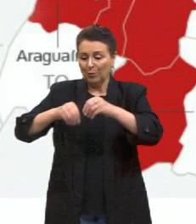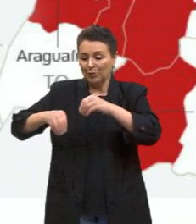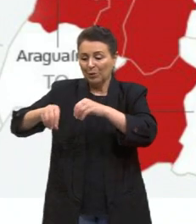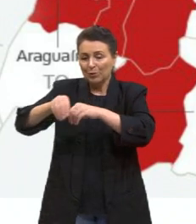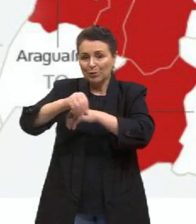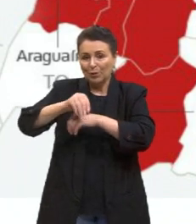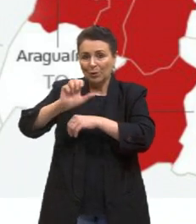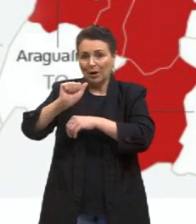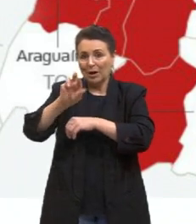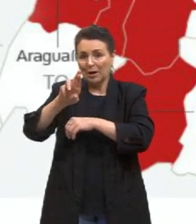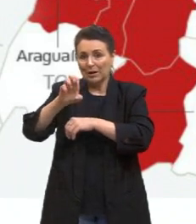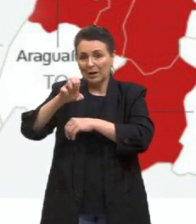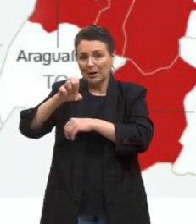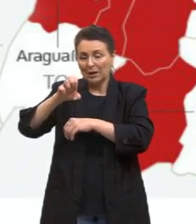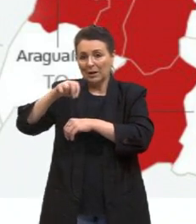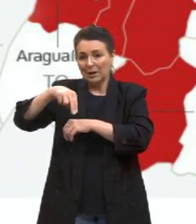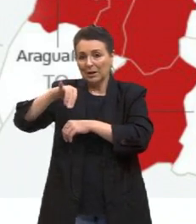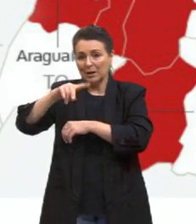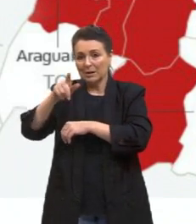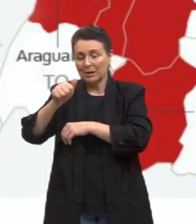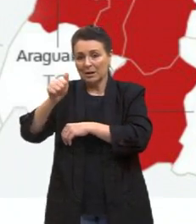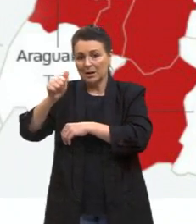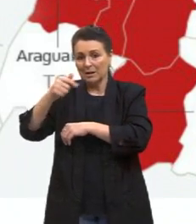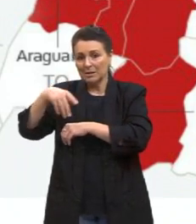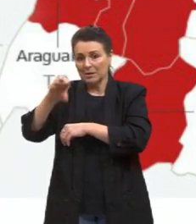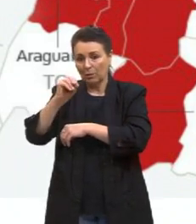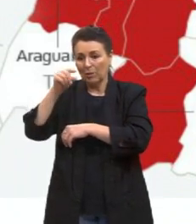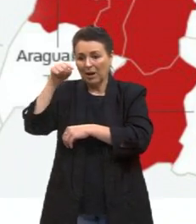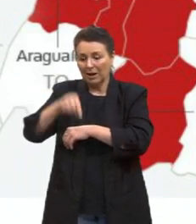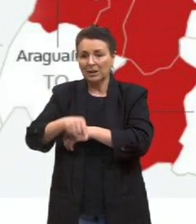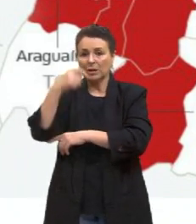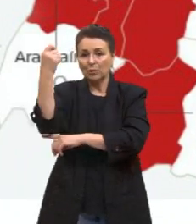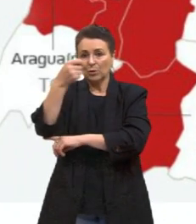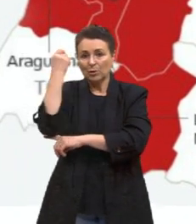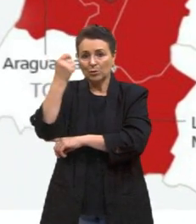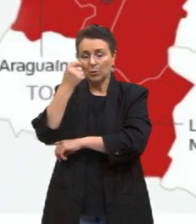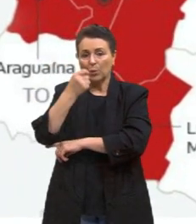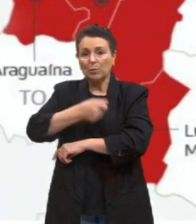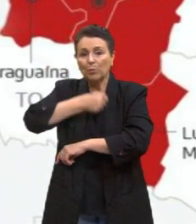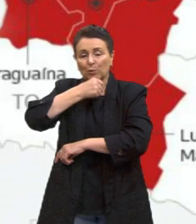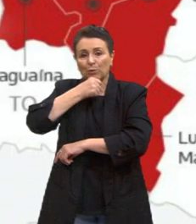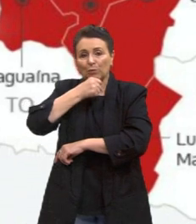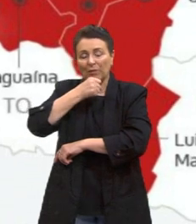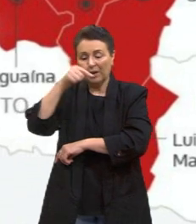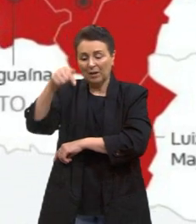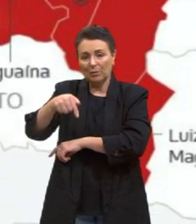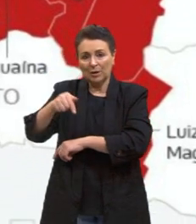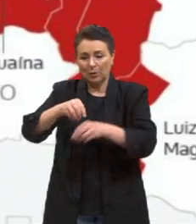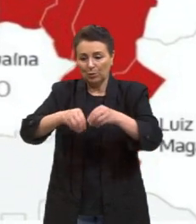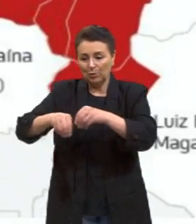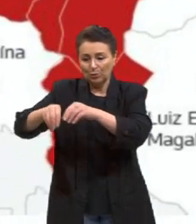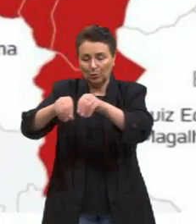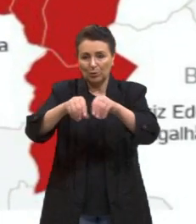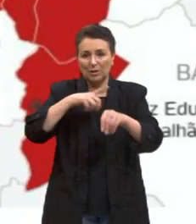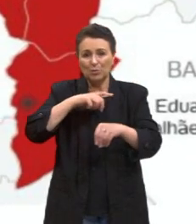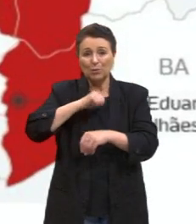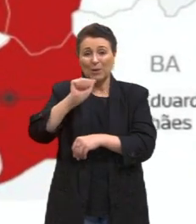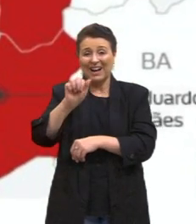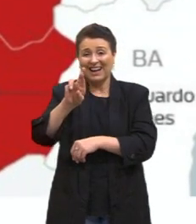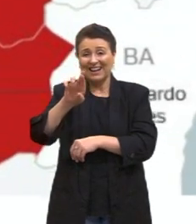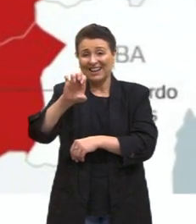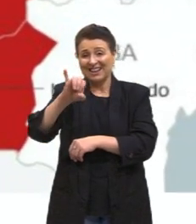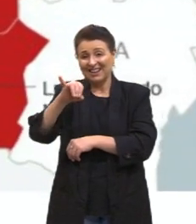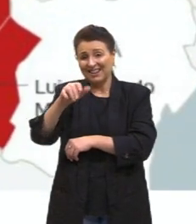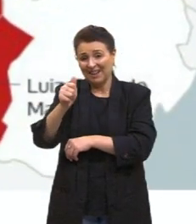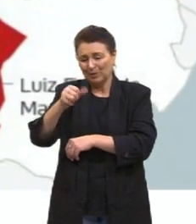somos... O Rio Grande do Sul, ele é muito antigo, então, você tem muita formação, você tem muita areia, e essa